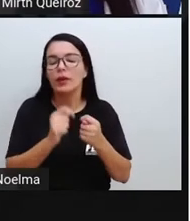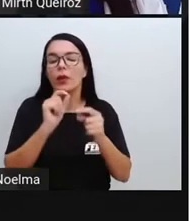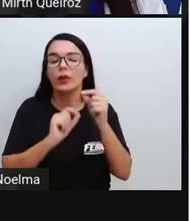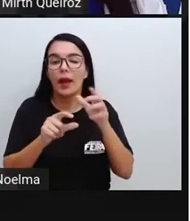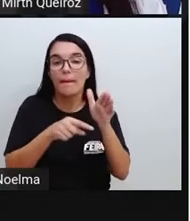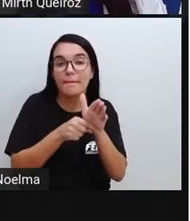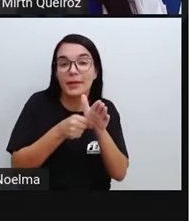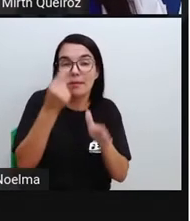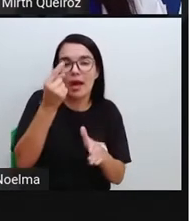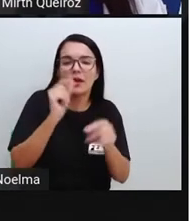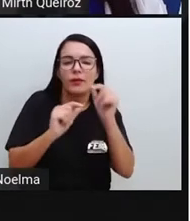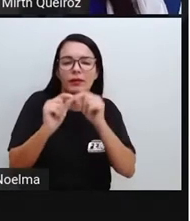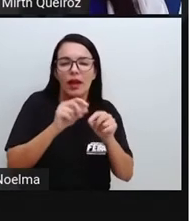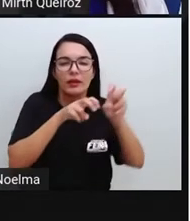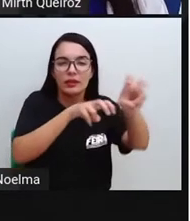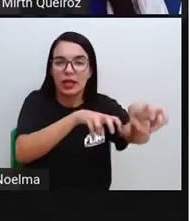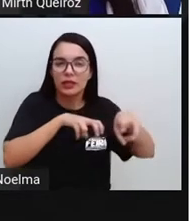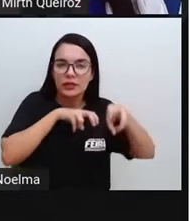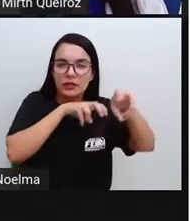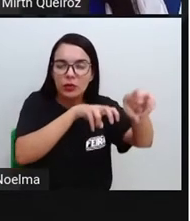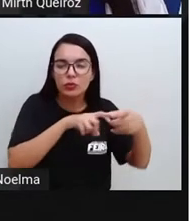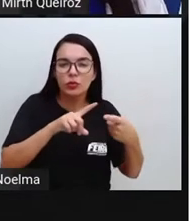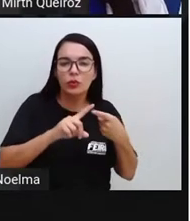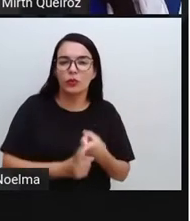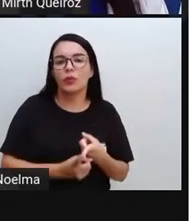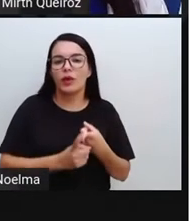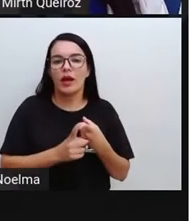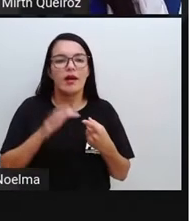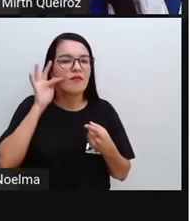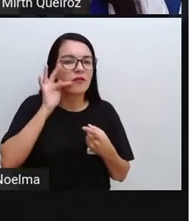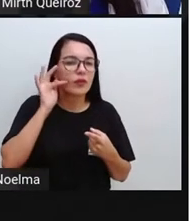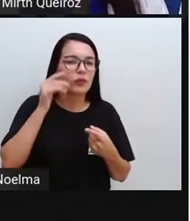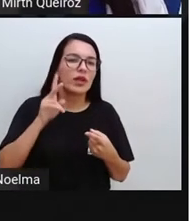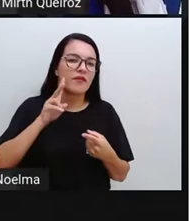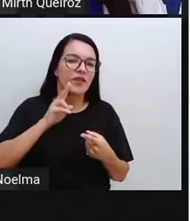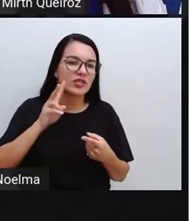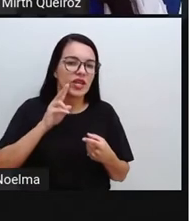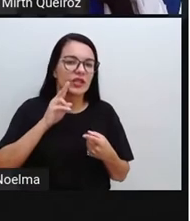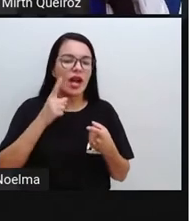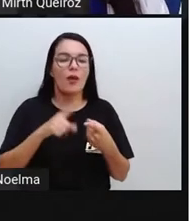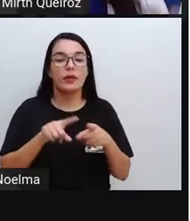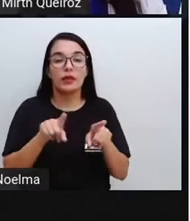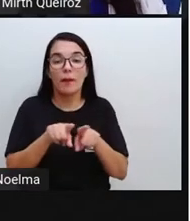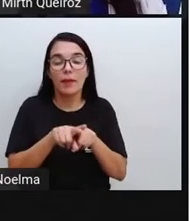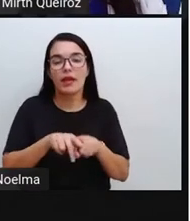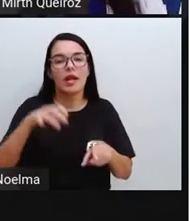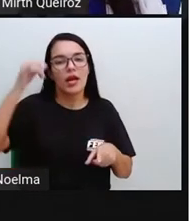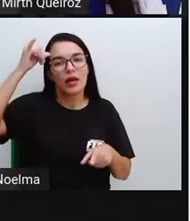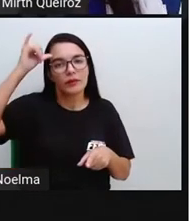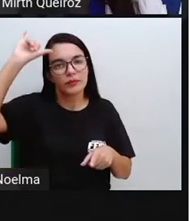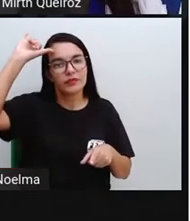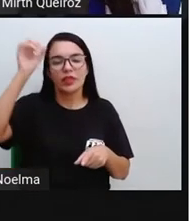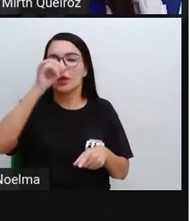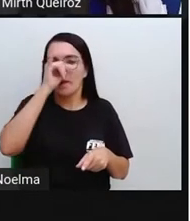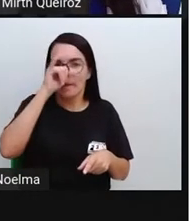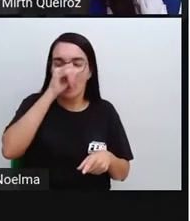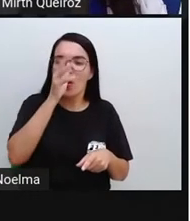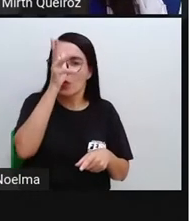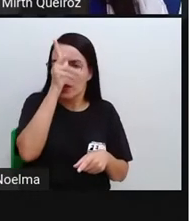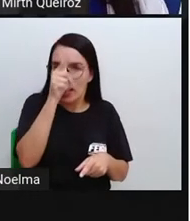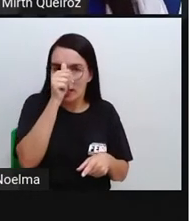através da plantação. A pecuária, que é através da criação de animais, Dos rebanhos, né? Os bovinos, ovinos,